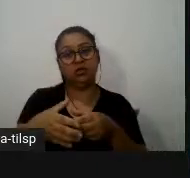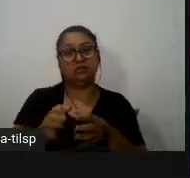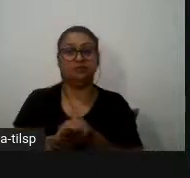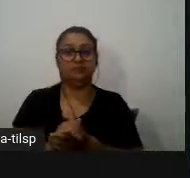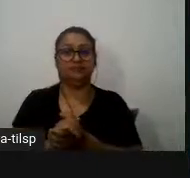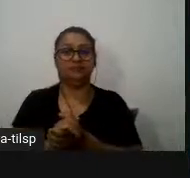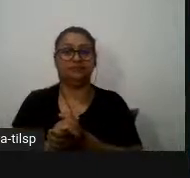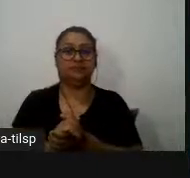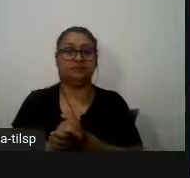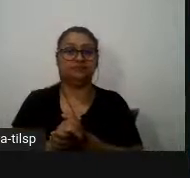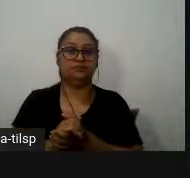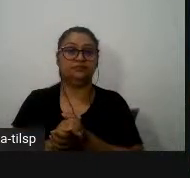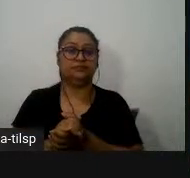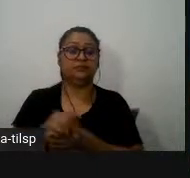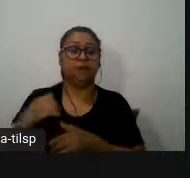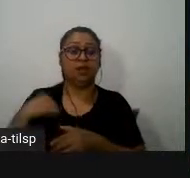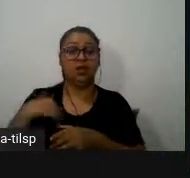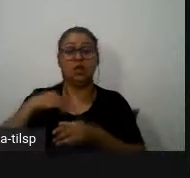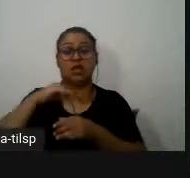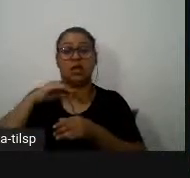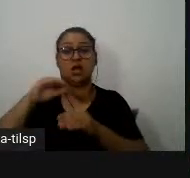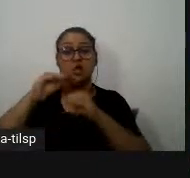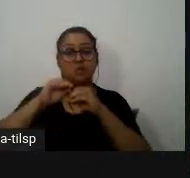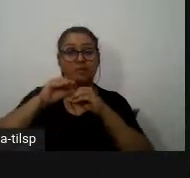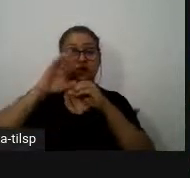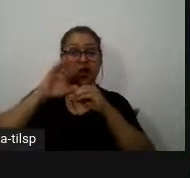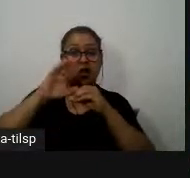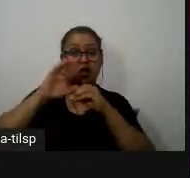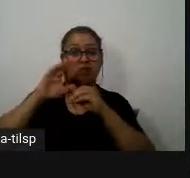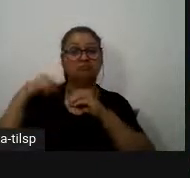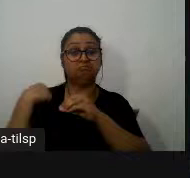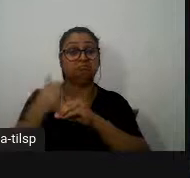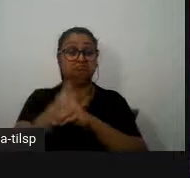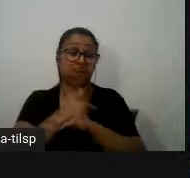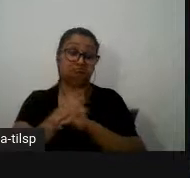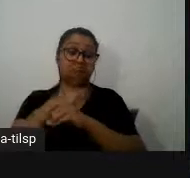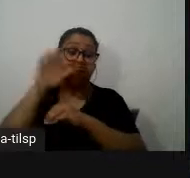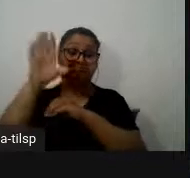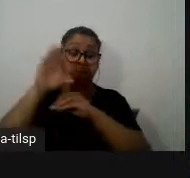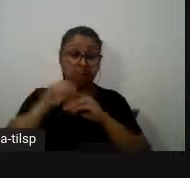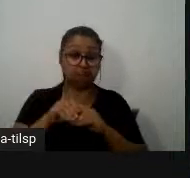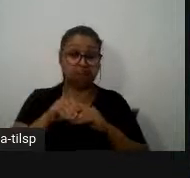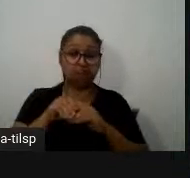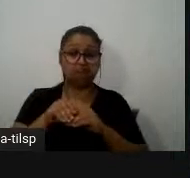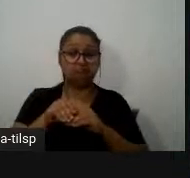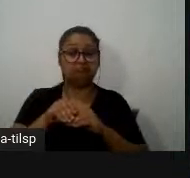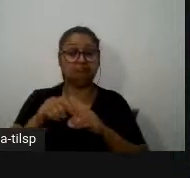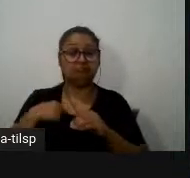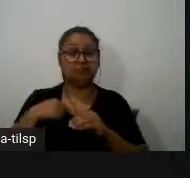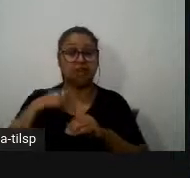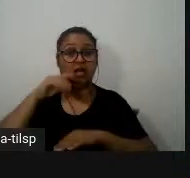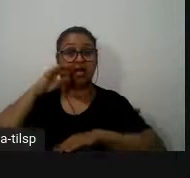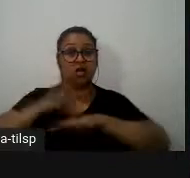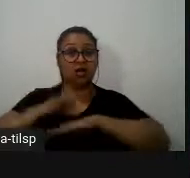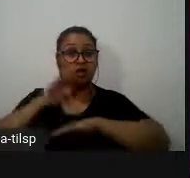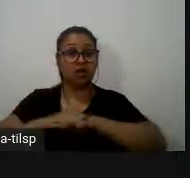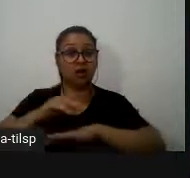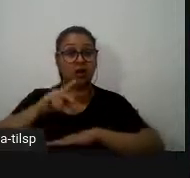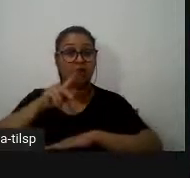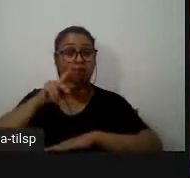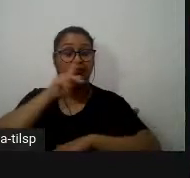seja do conhecimento que nós disponibilizamos as professoras aplicaram e criaram